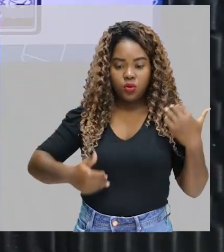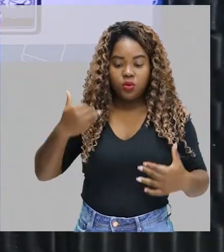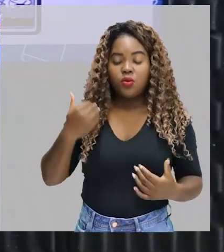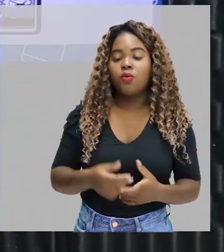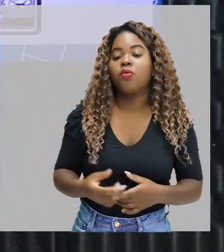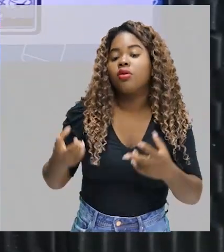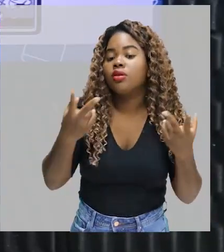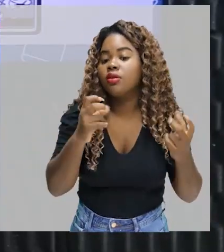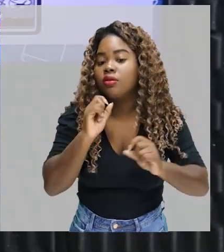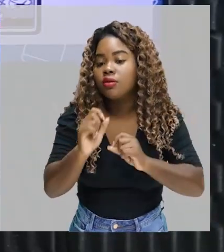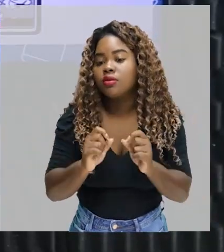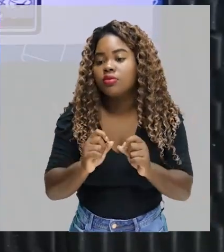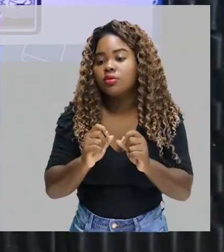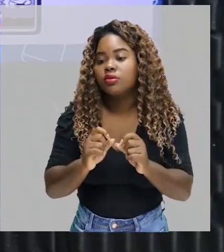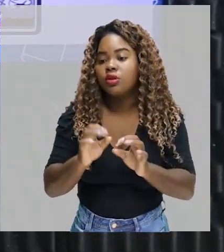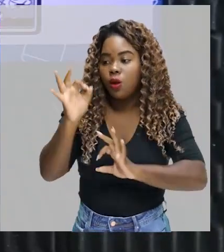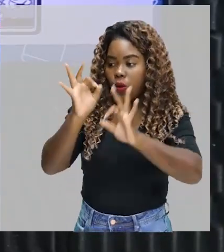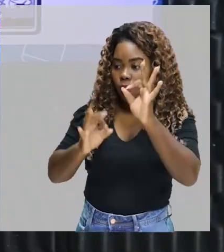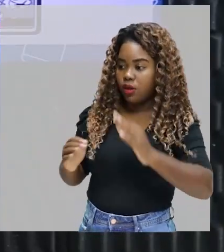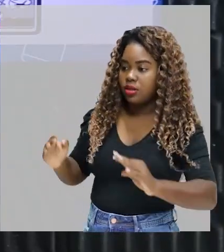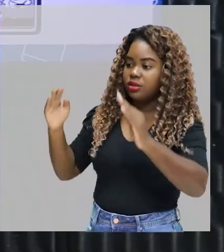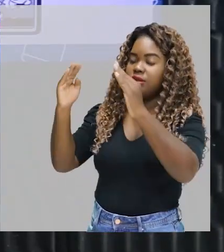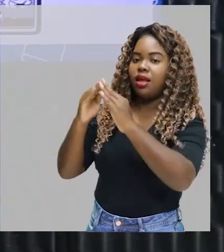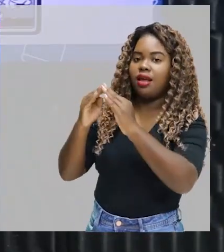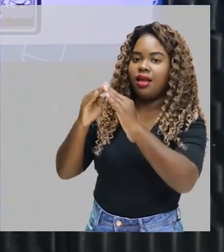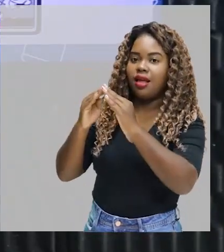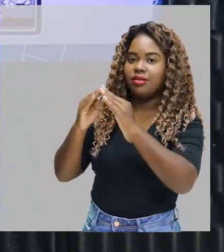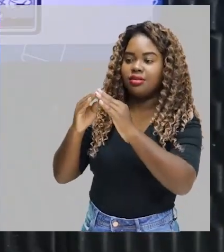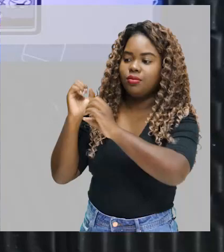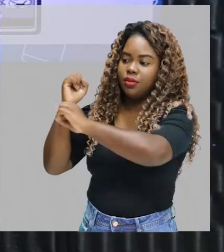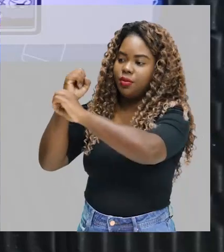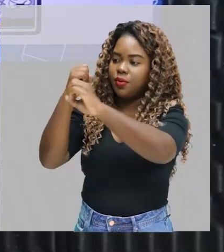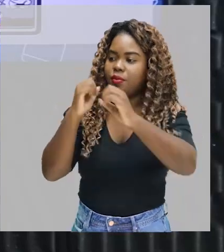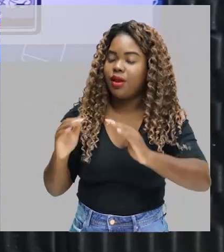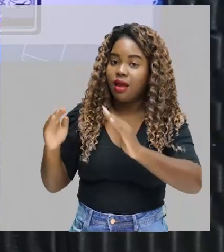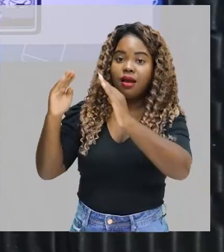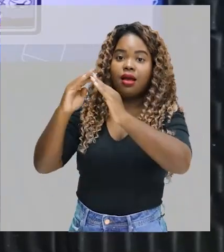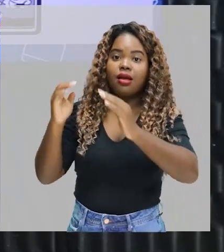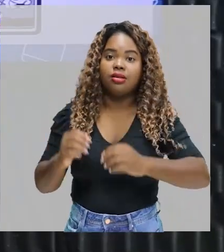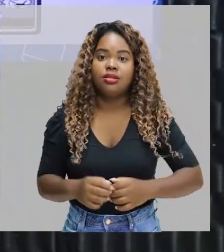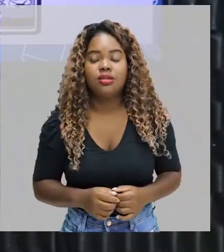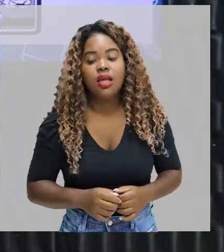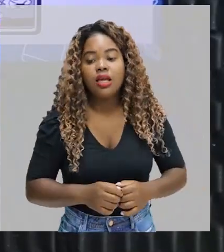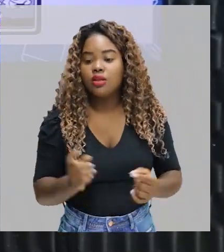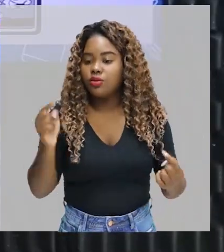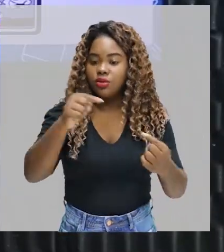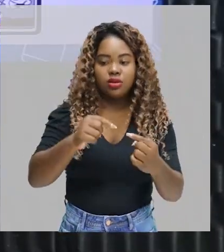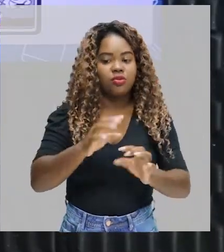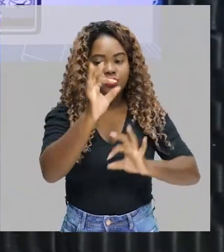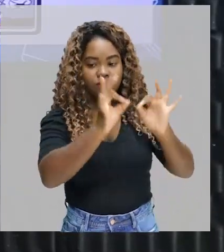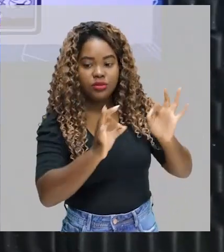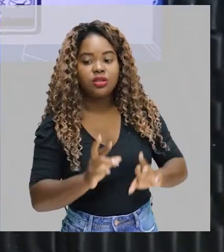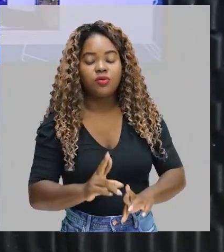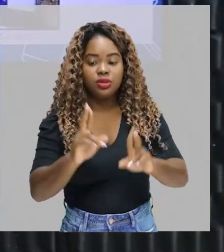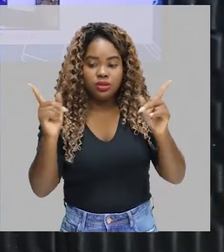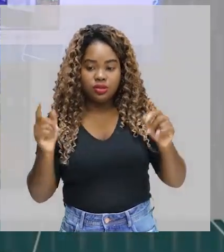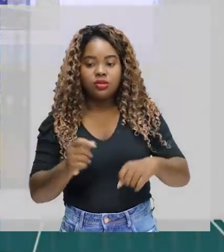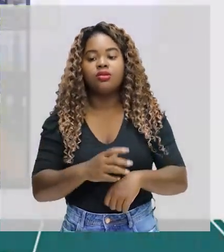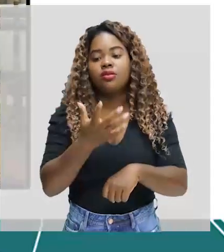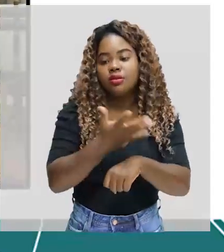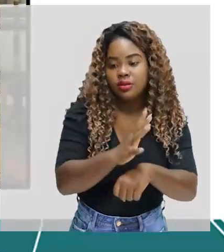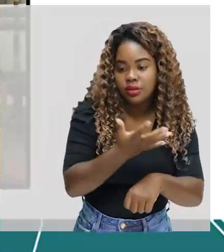está visando ali o que? Construir a casa. Então, não tem um objetivo planejado. Essa é a diferença entre atividade física e